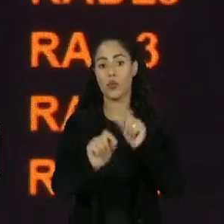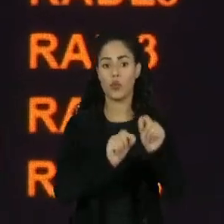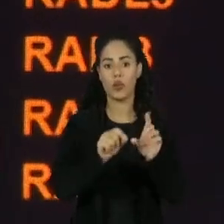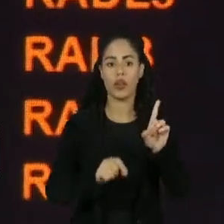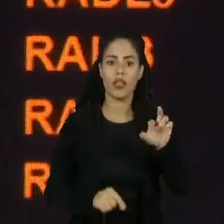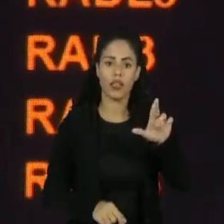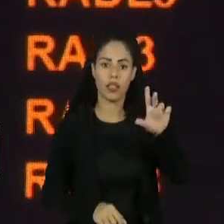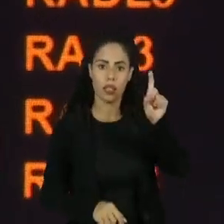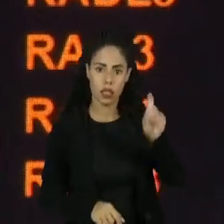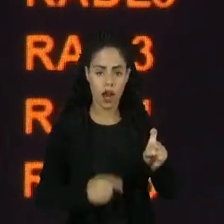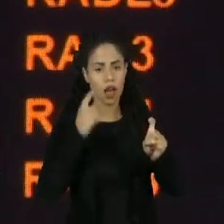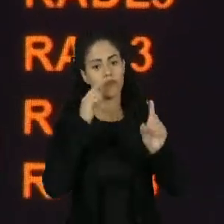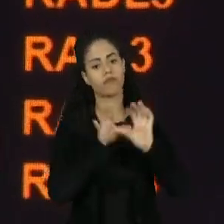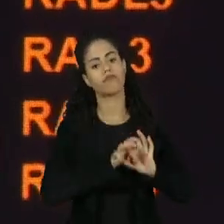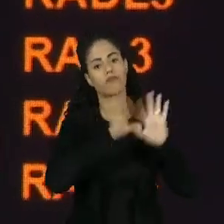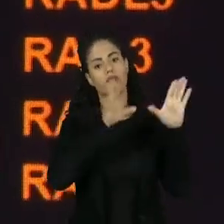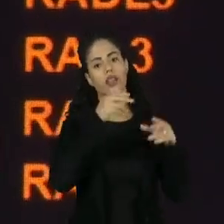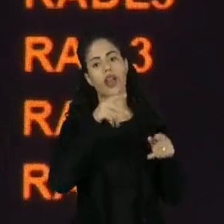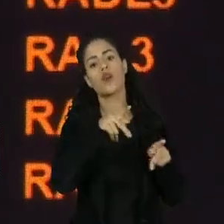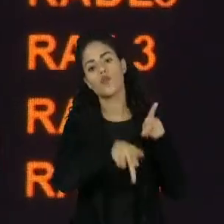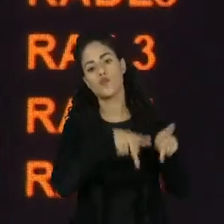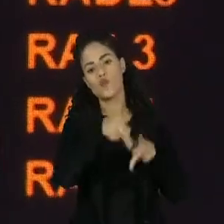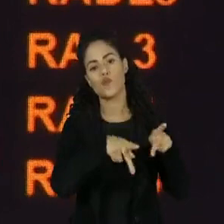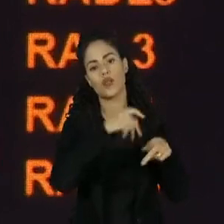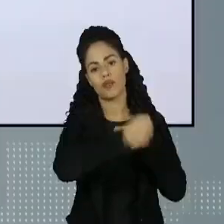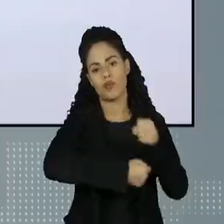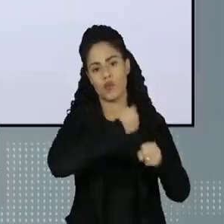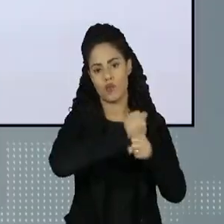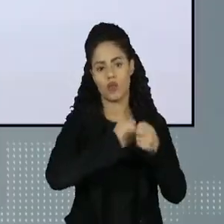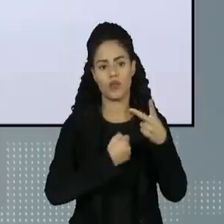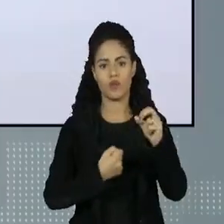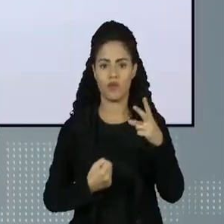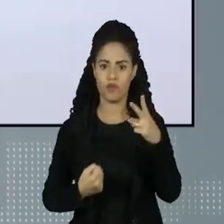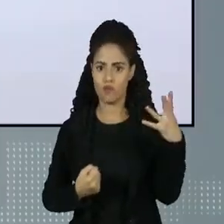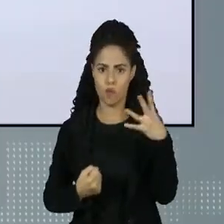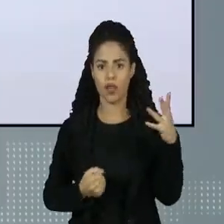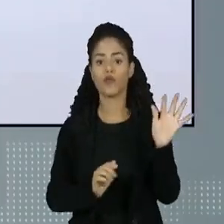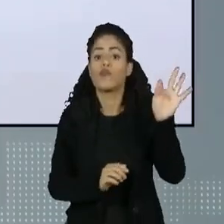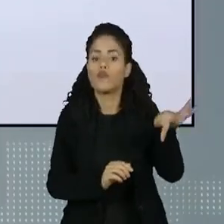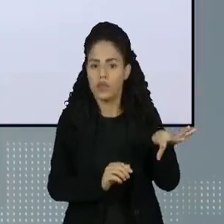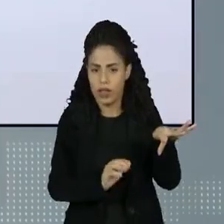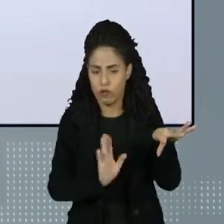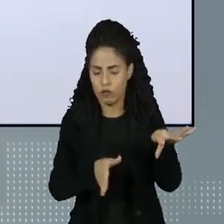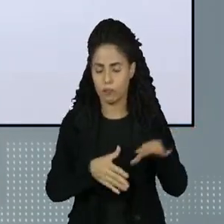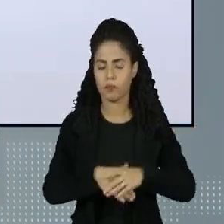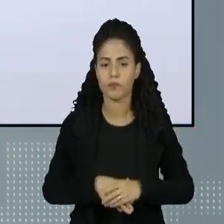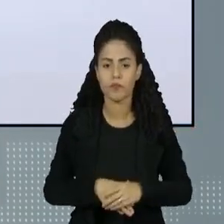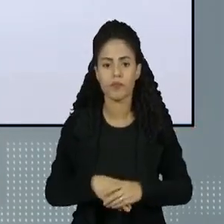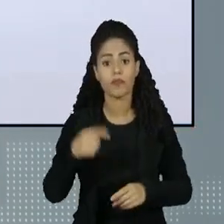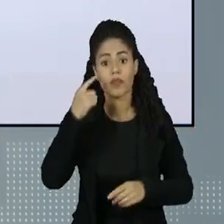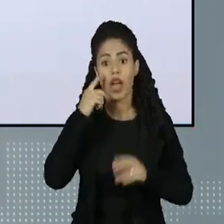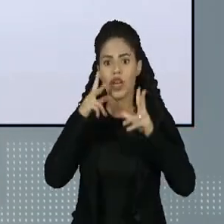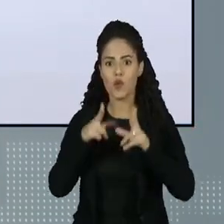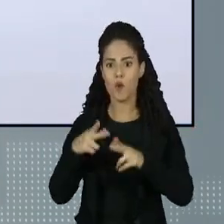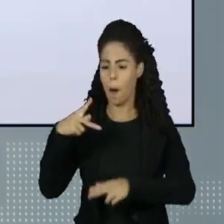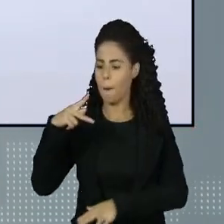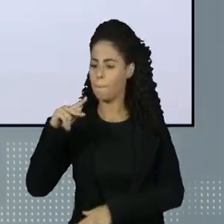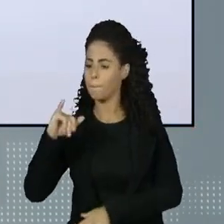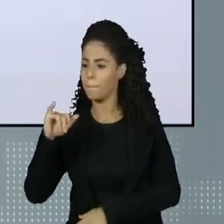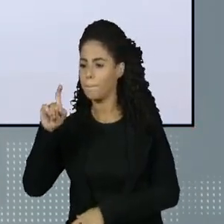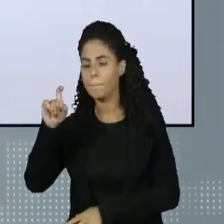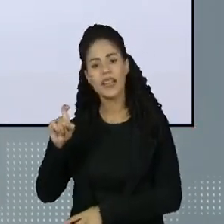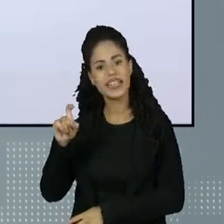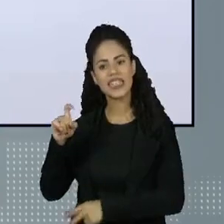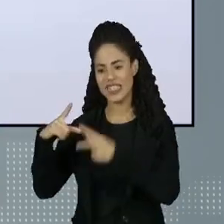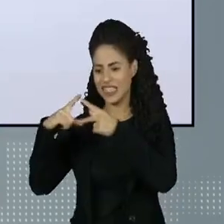seja liberado para a população no fim do ano que vem. Assim como a gente viu acontecer gradualmente com o PIX, que no começo ninguém sabia